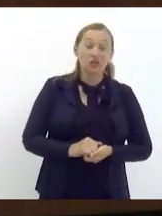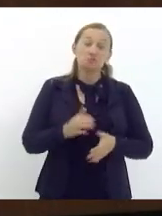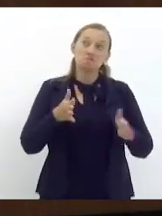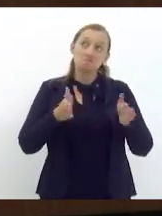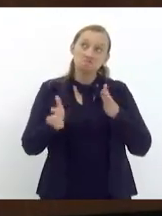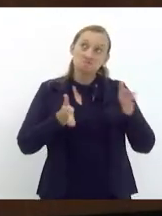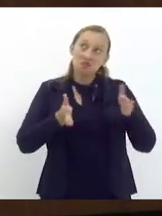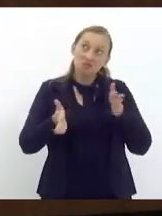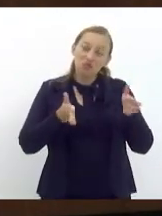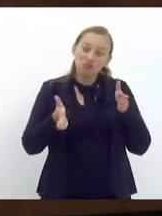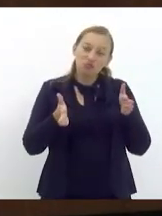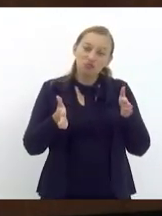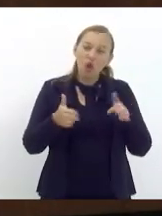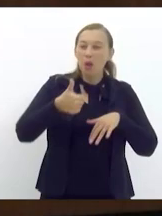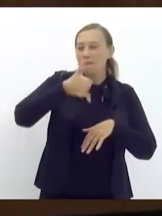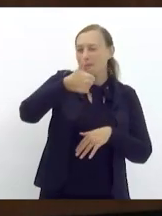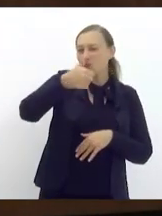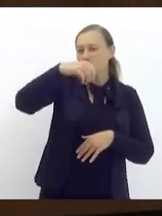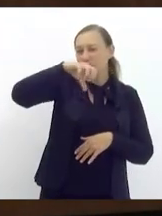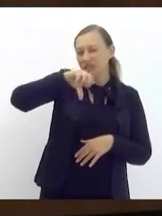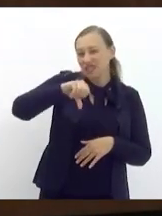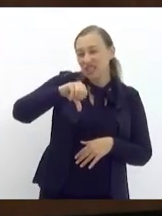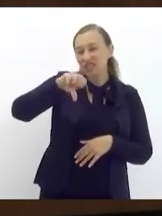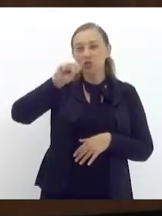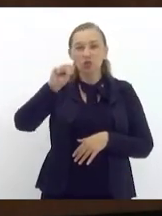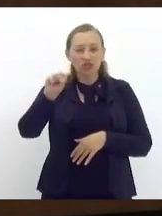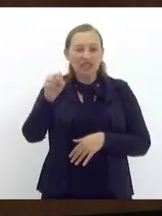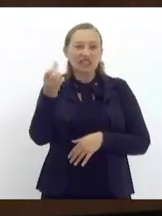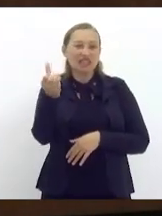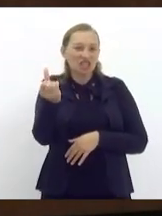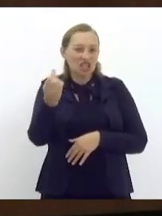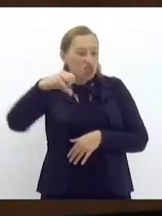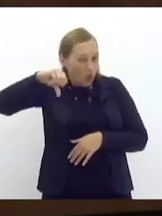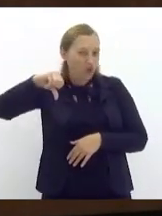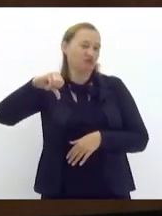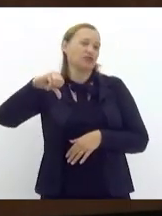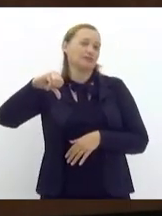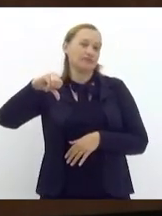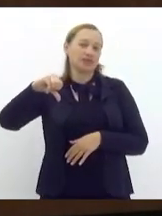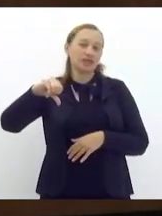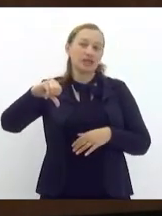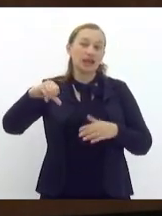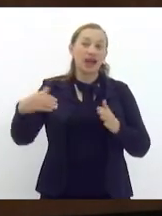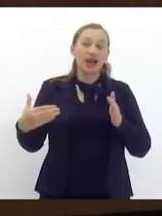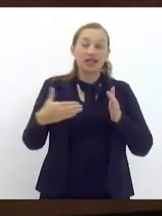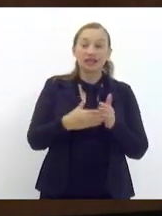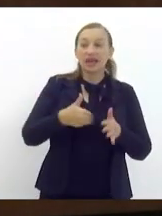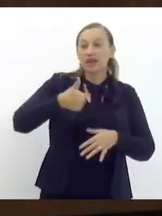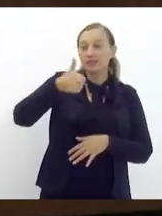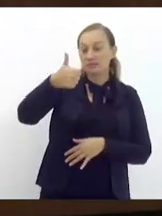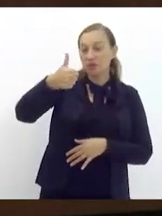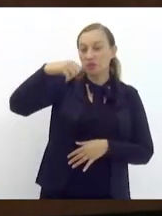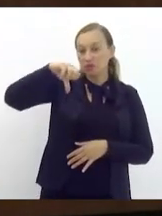período de 1989 a 1992.